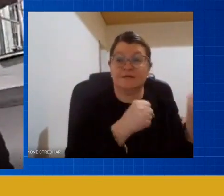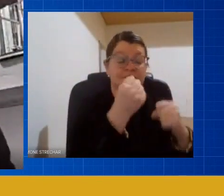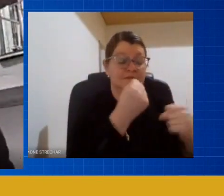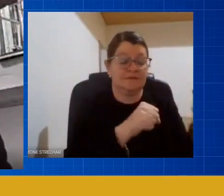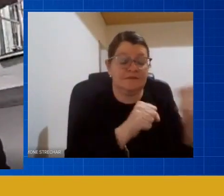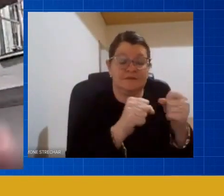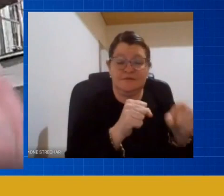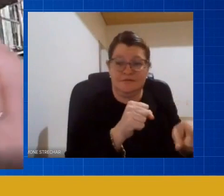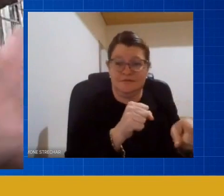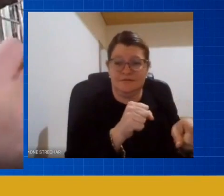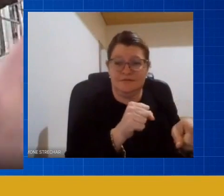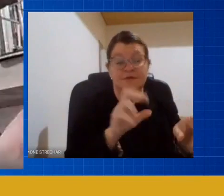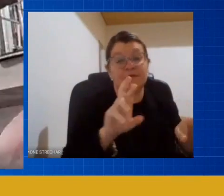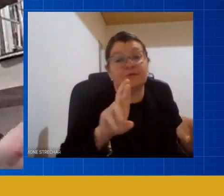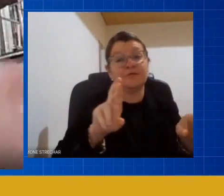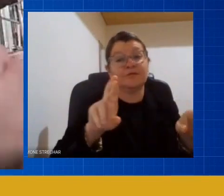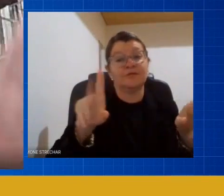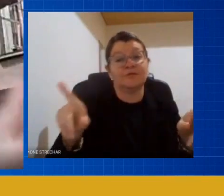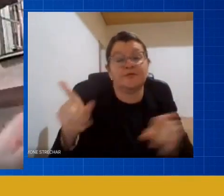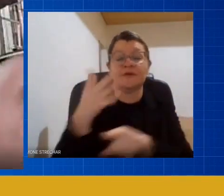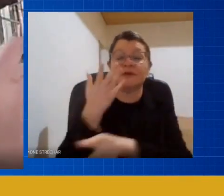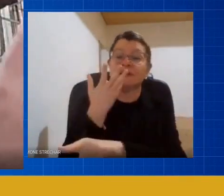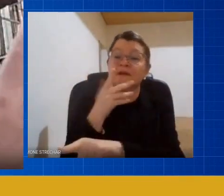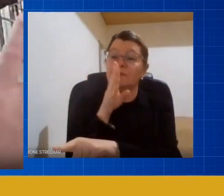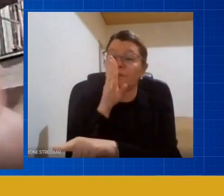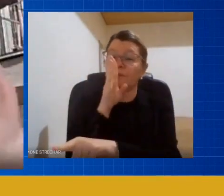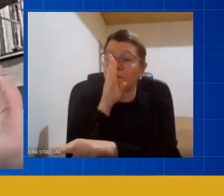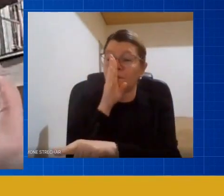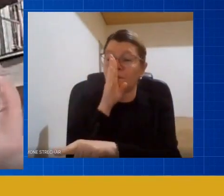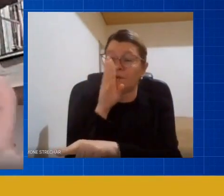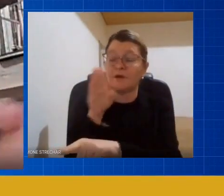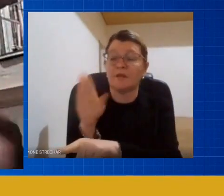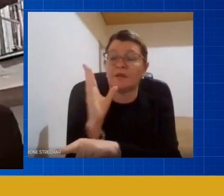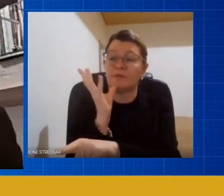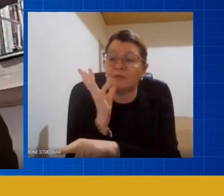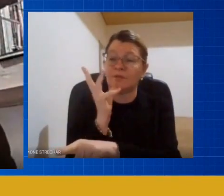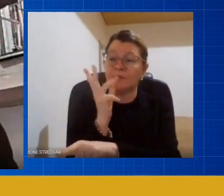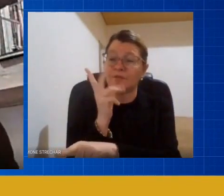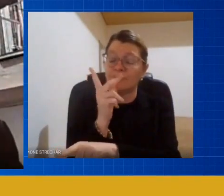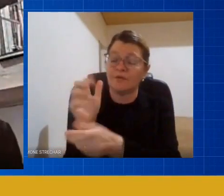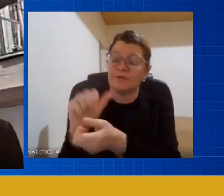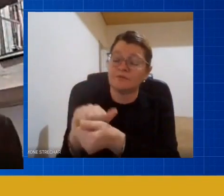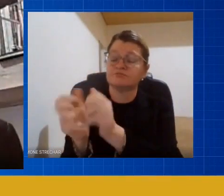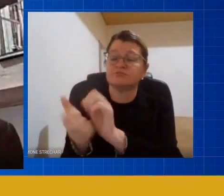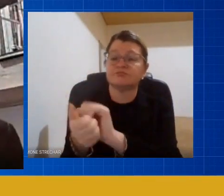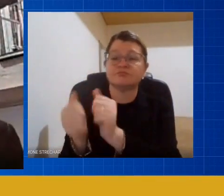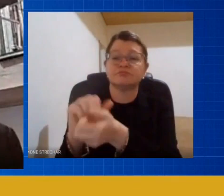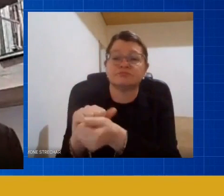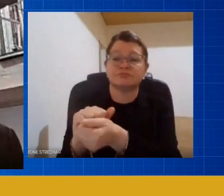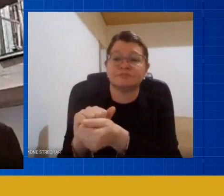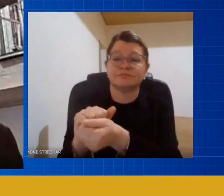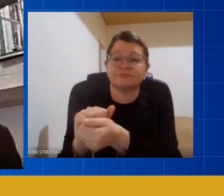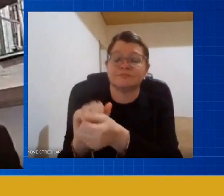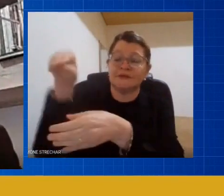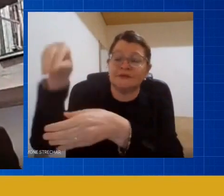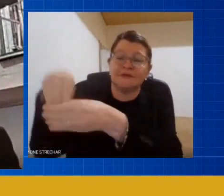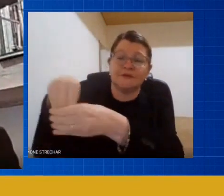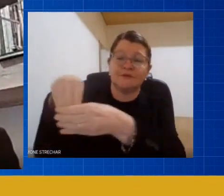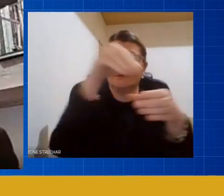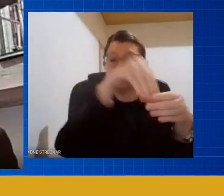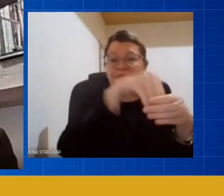do que essa mesma argila provoca para uma criança que é mais lenta porque a subjetividade da criança